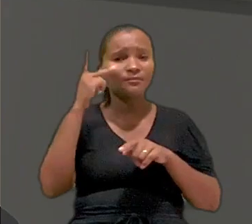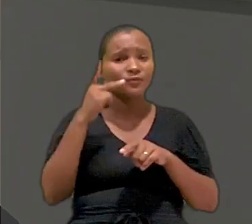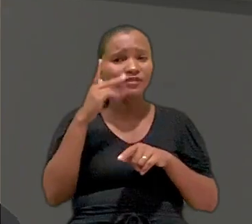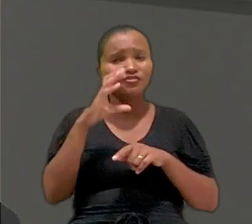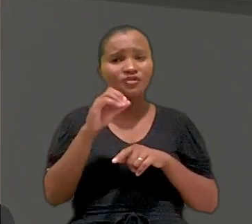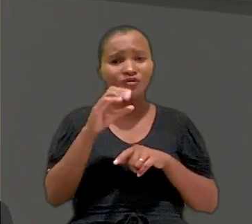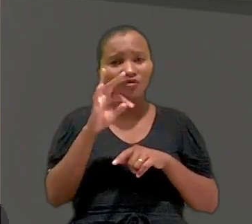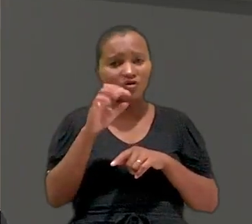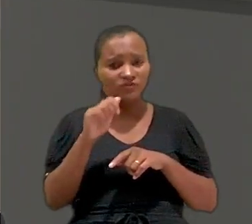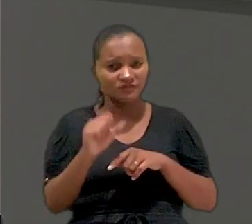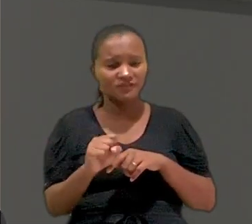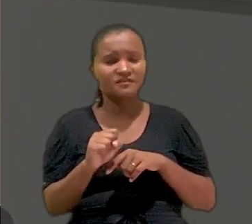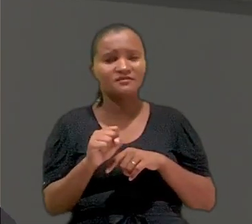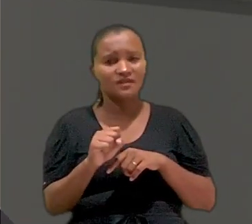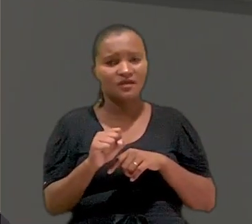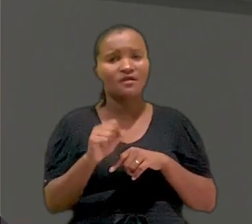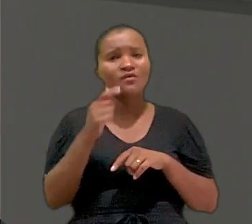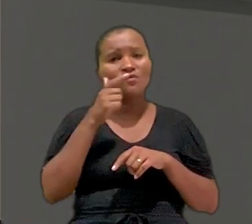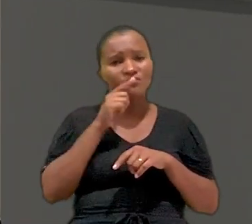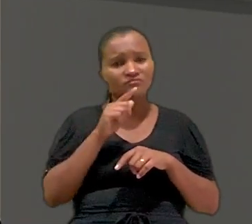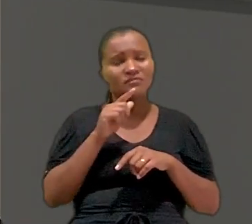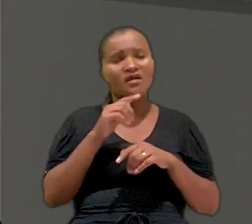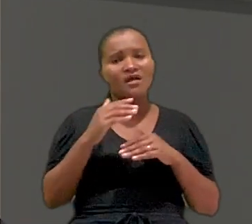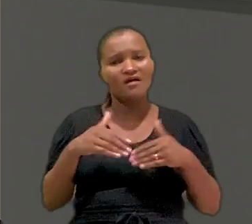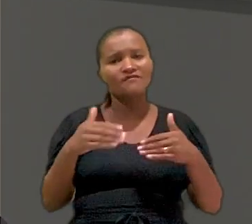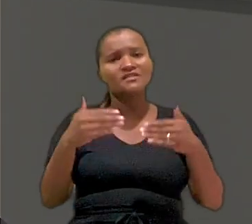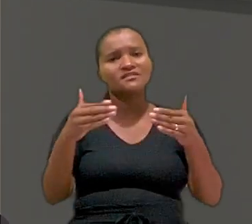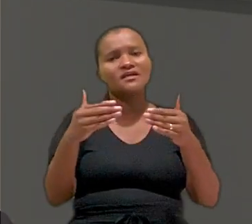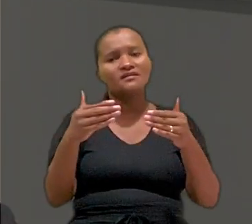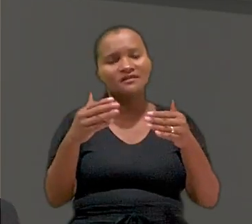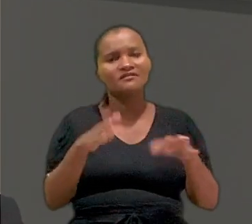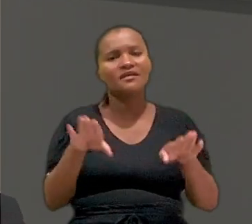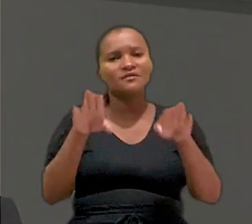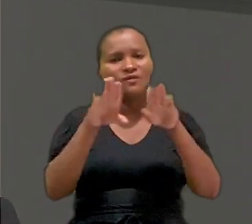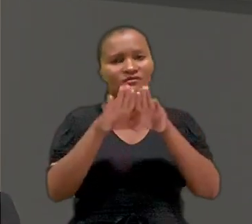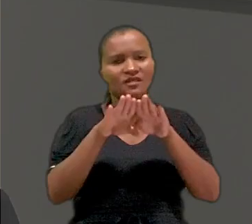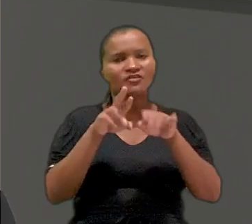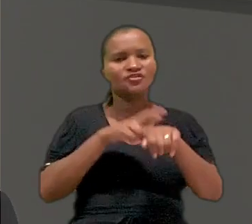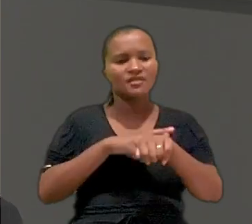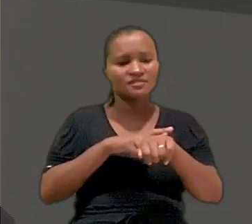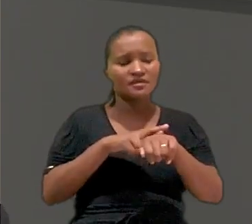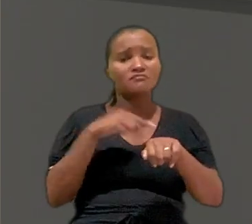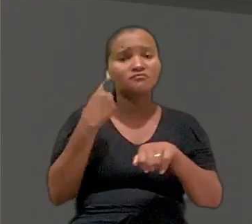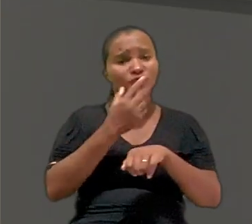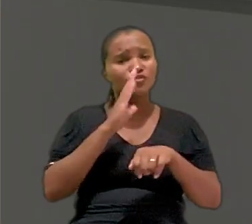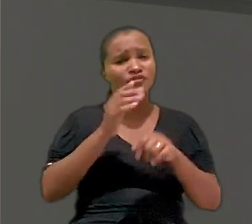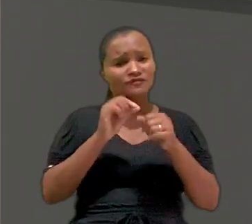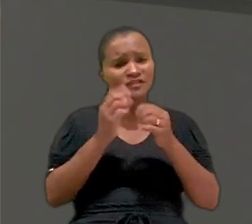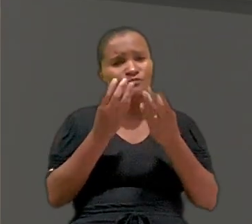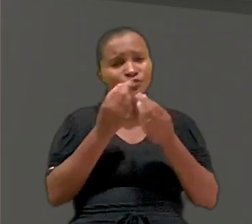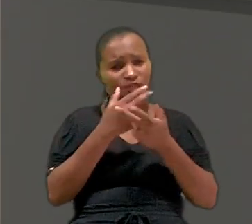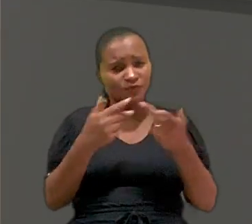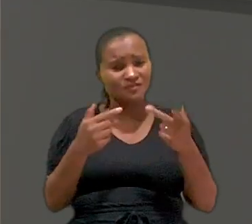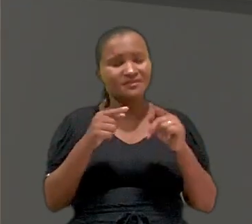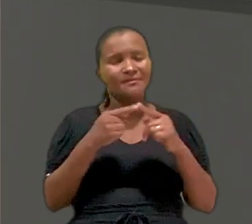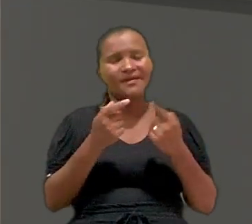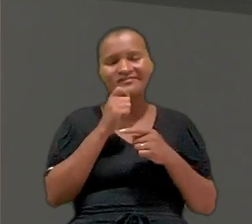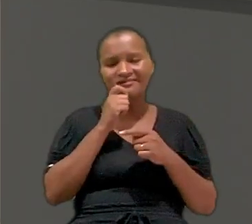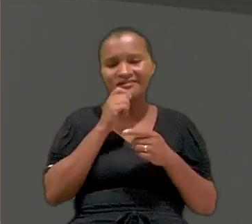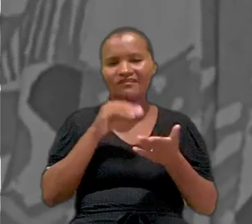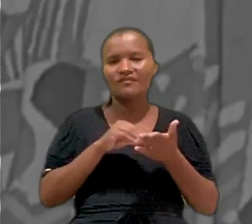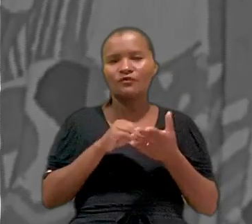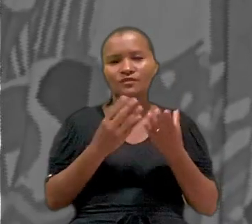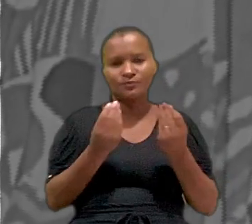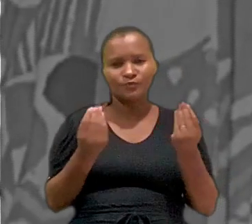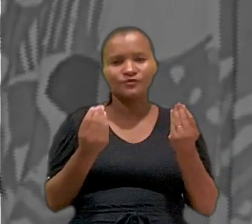de cotas, avançamos muito com o Estatuto da Igualdade Racial. Eu diria que fizemos muito, mas temos muito por